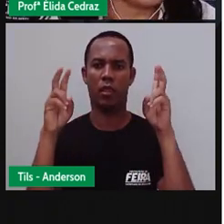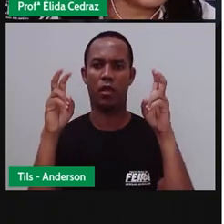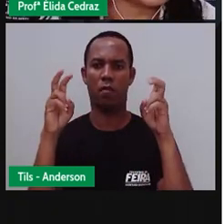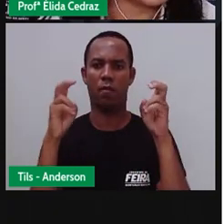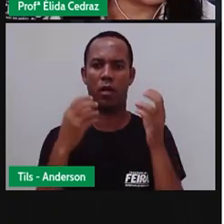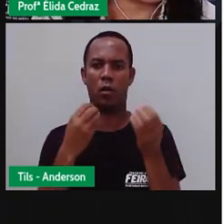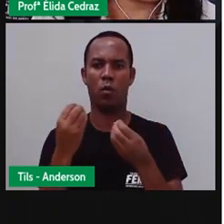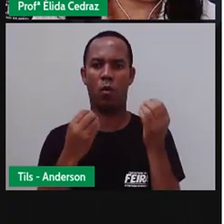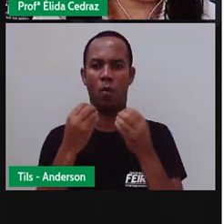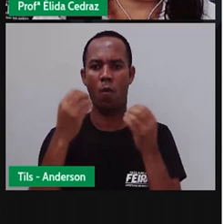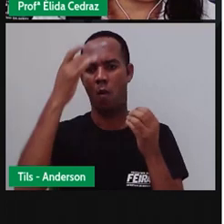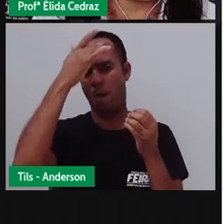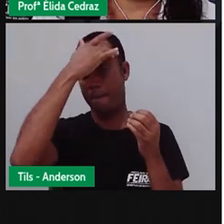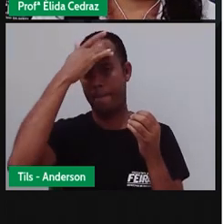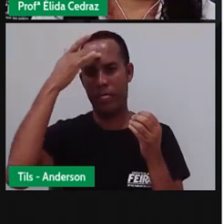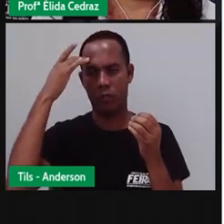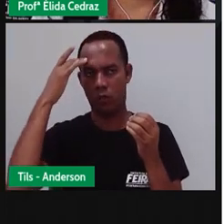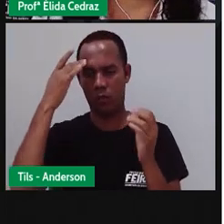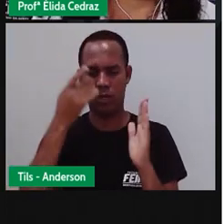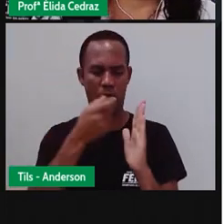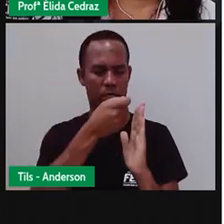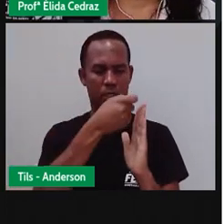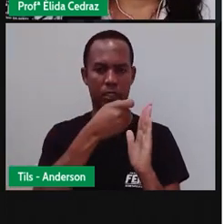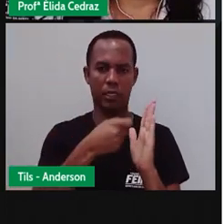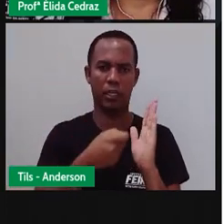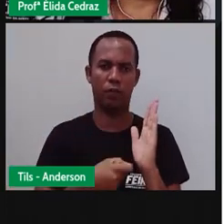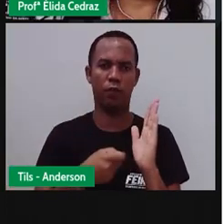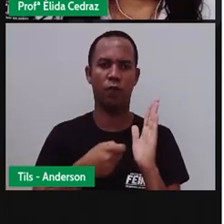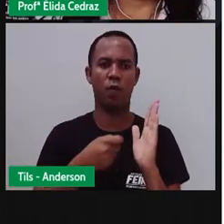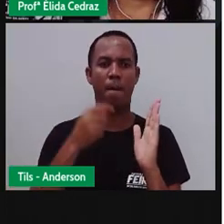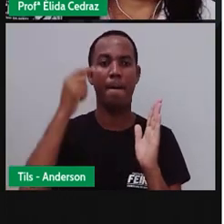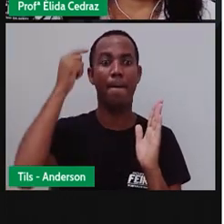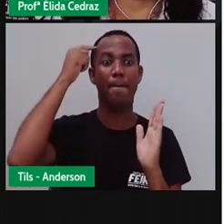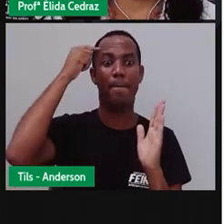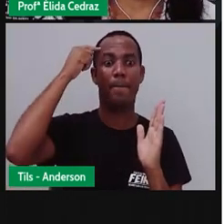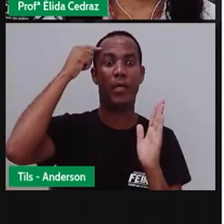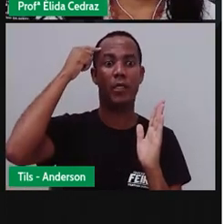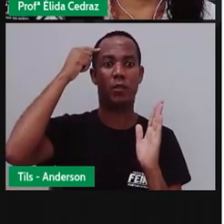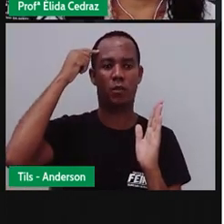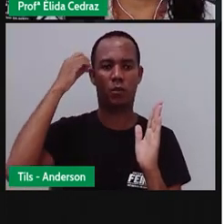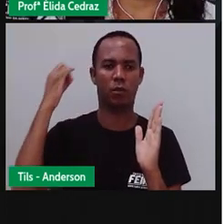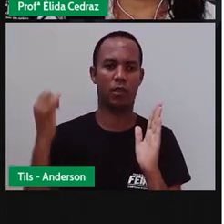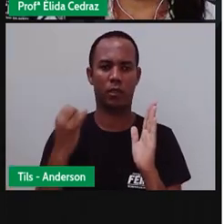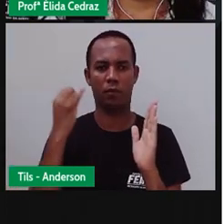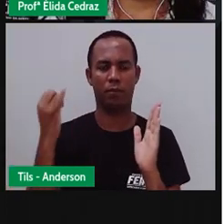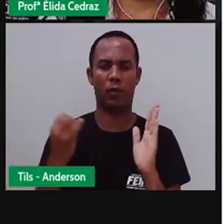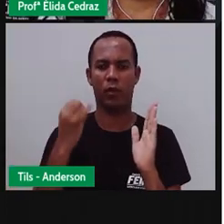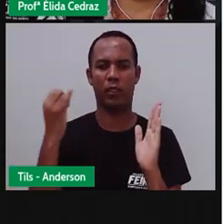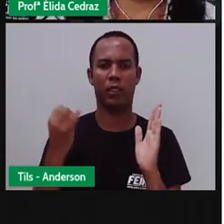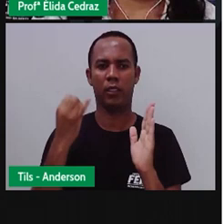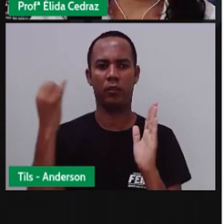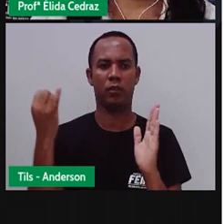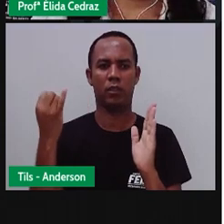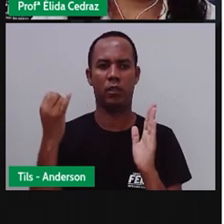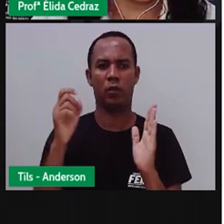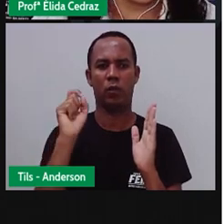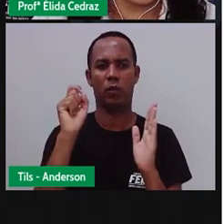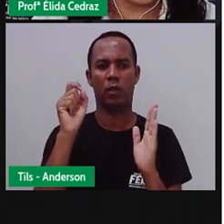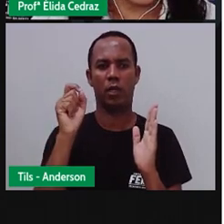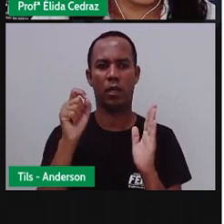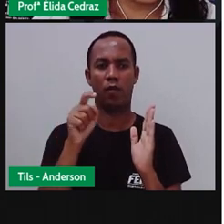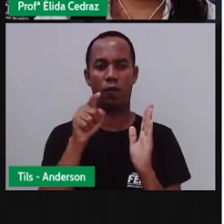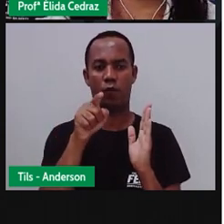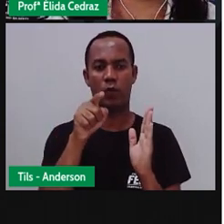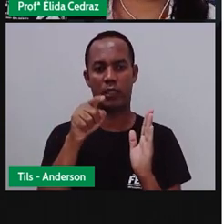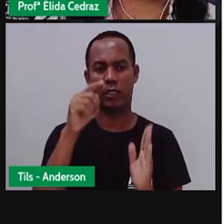a pessoa que escreveu achou que era necessário colocar um subtítulo para você